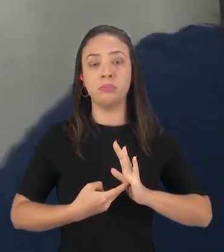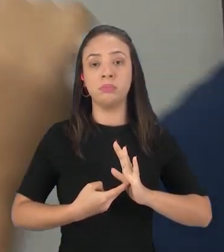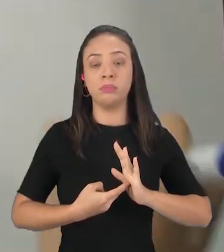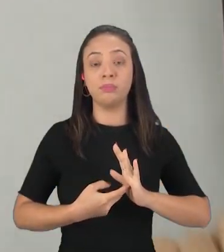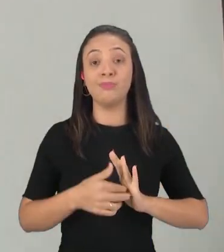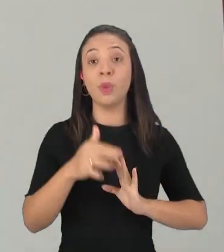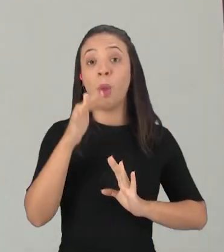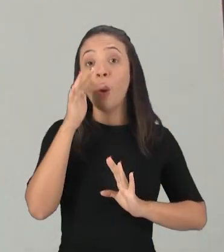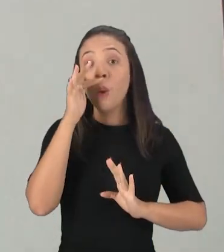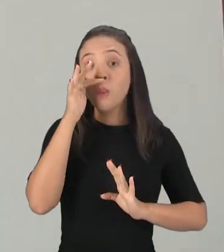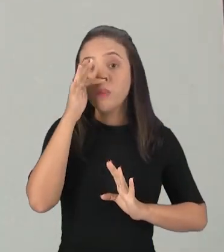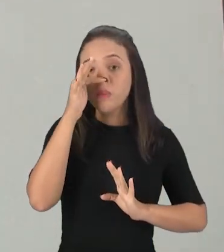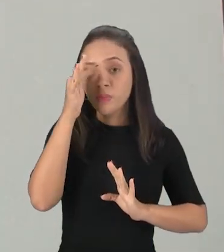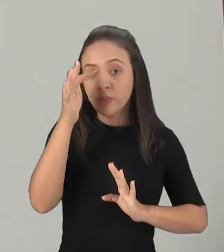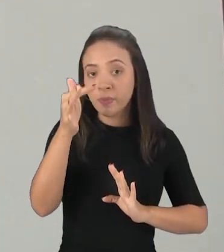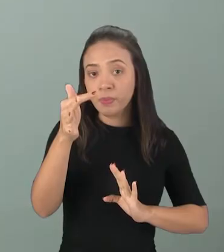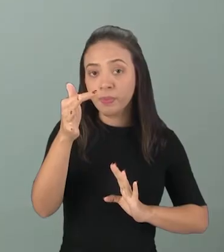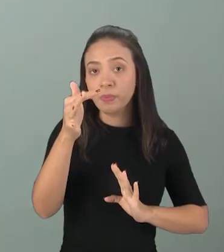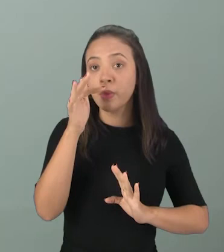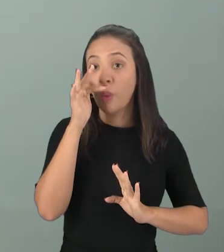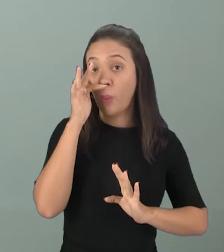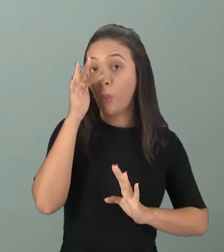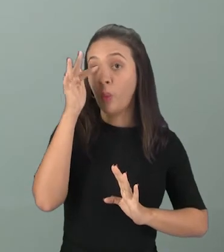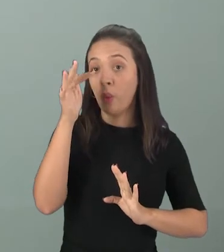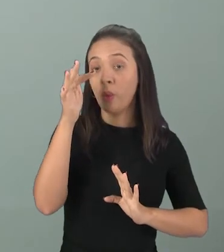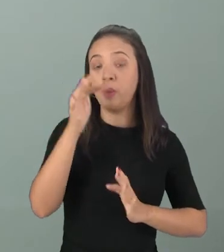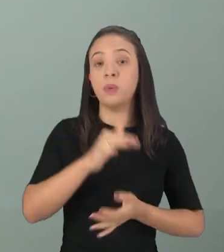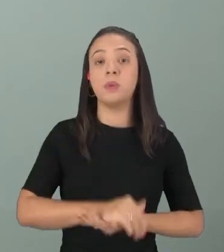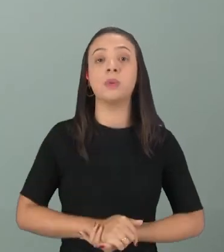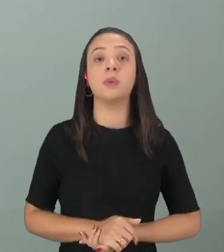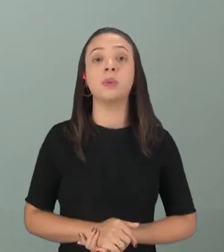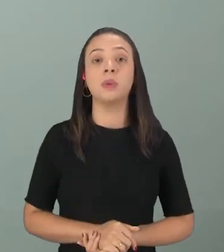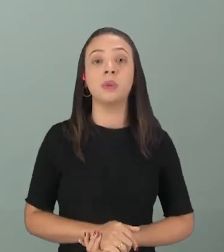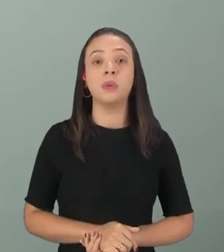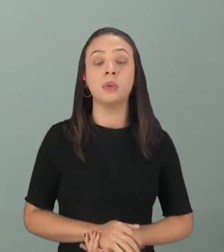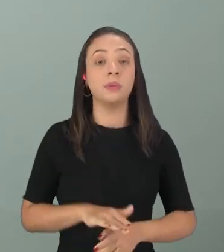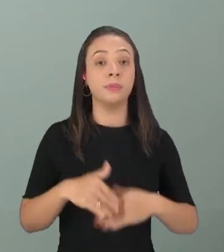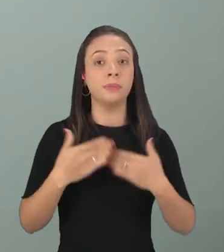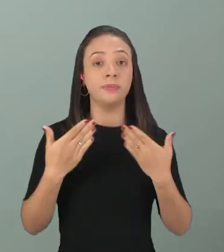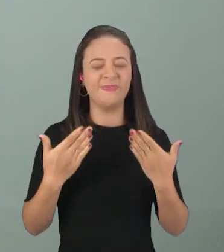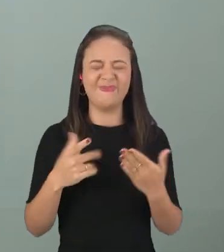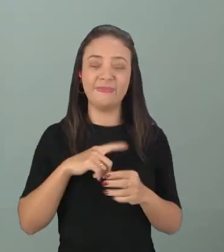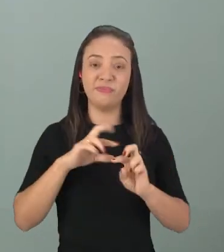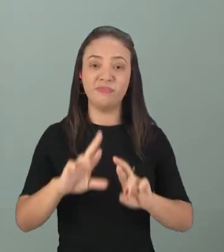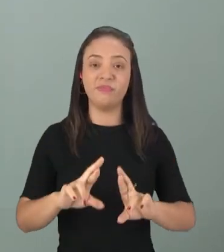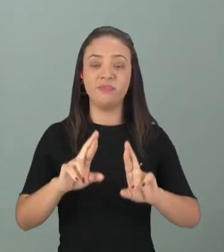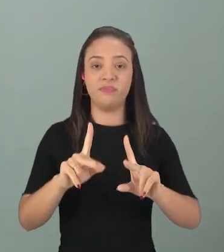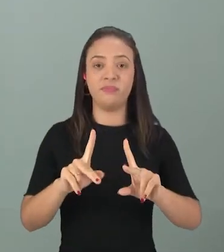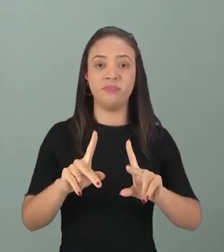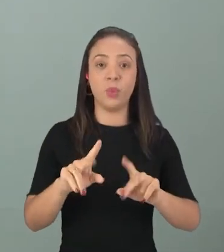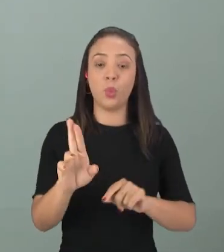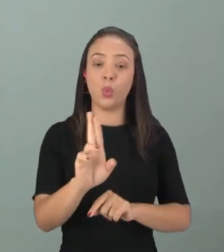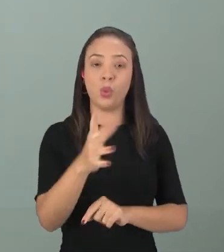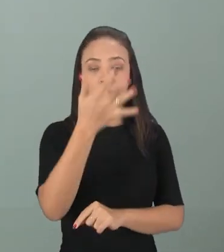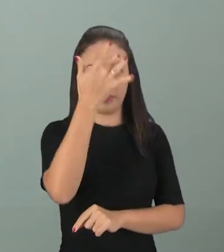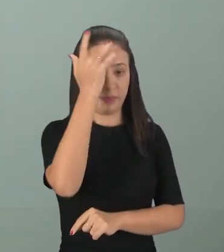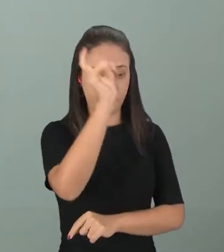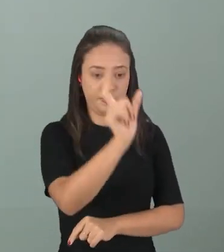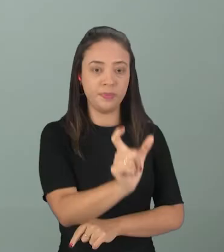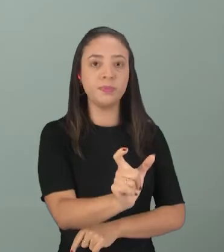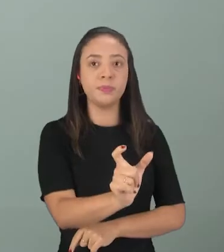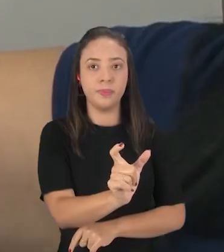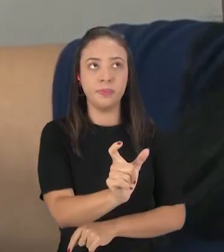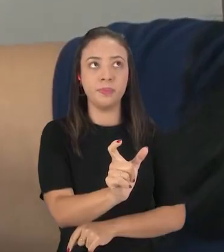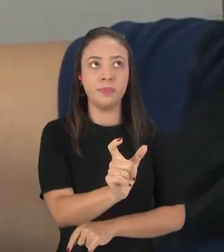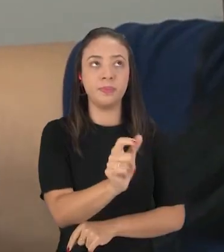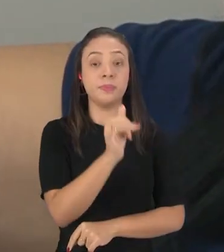É uma flor. Ok? E aí tem a diferença, como eu falei, nome de pessoa, ó,